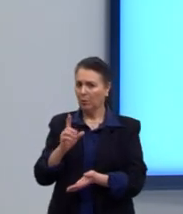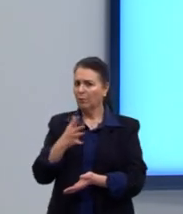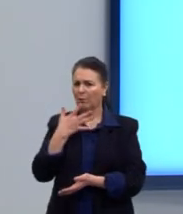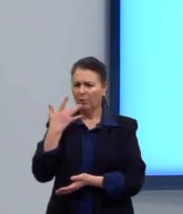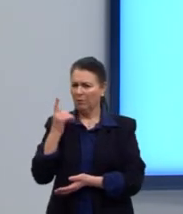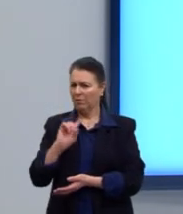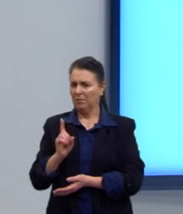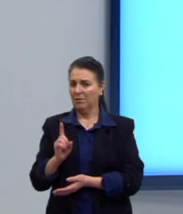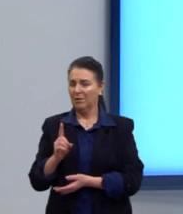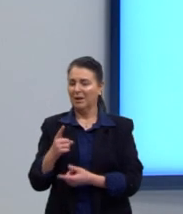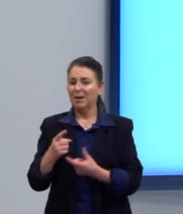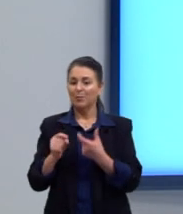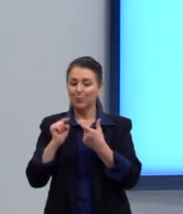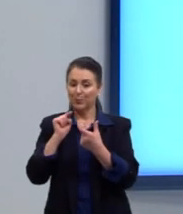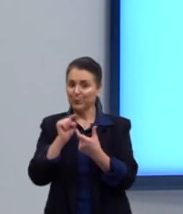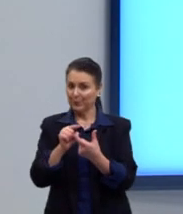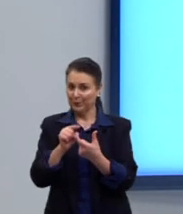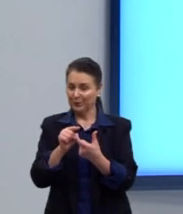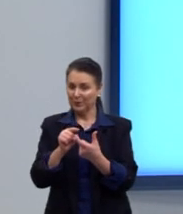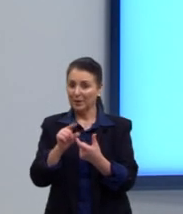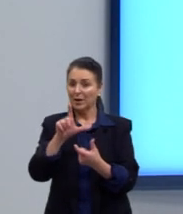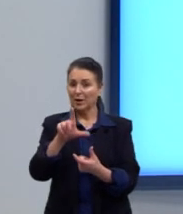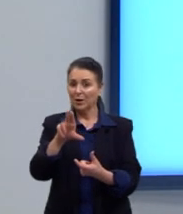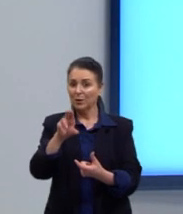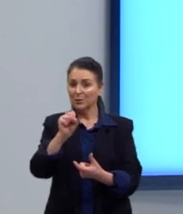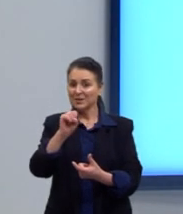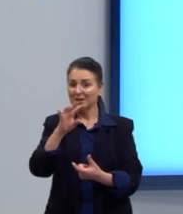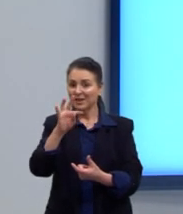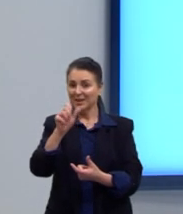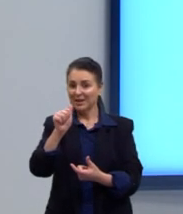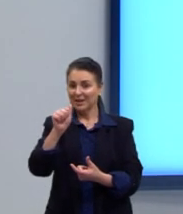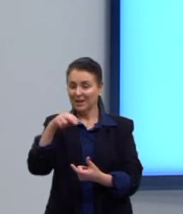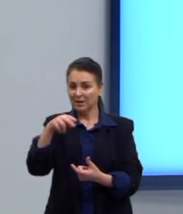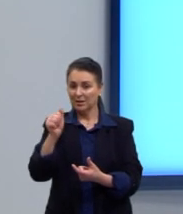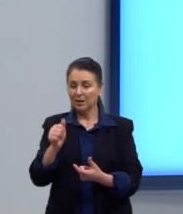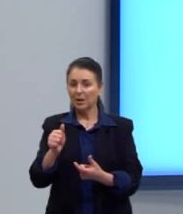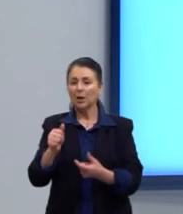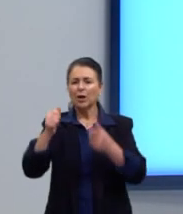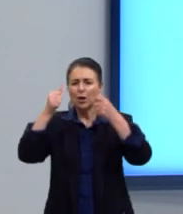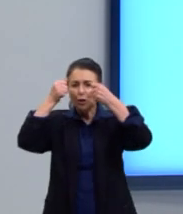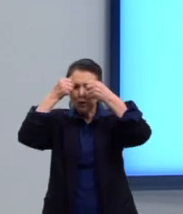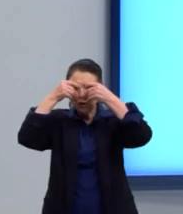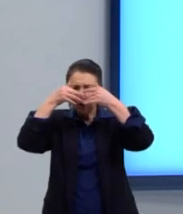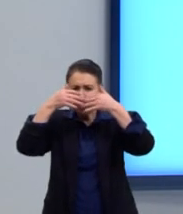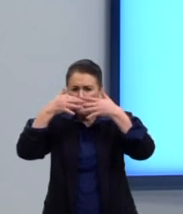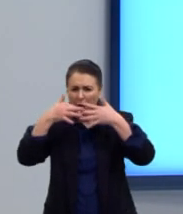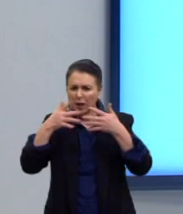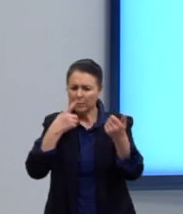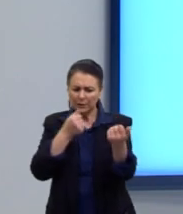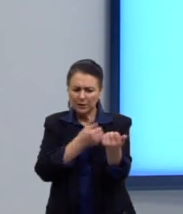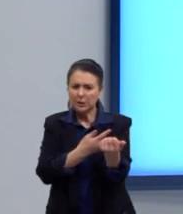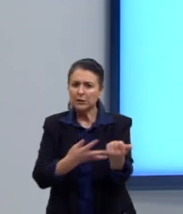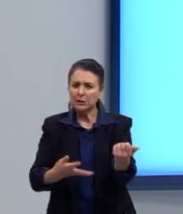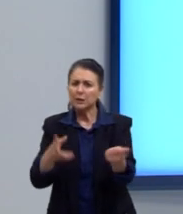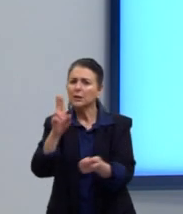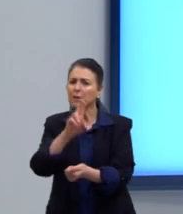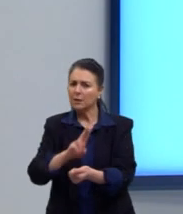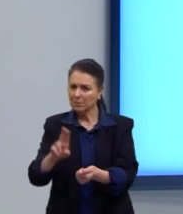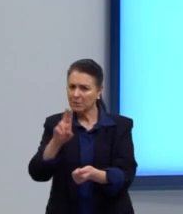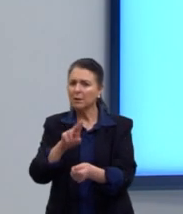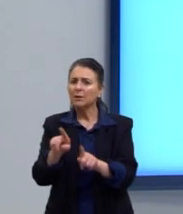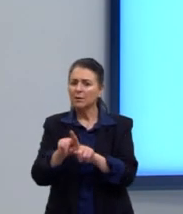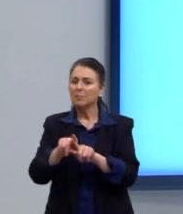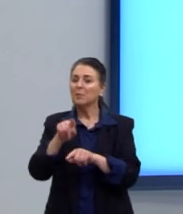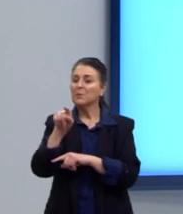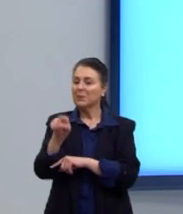já que a expressão lusitana chorar lágrimas de sangue era bem usada por eles.